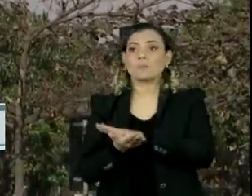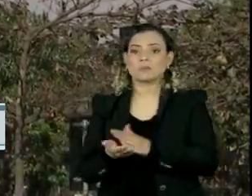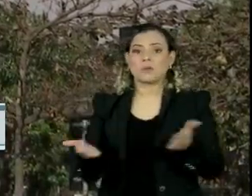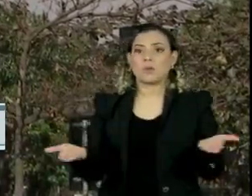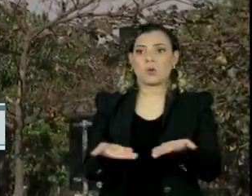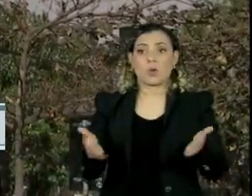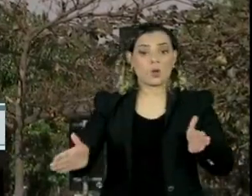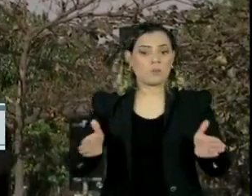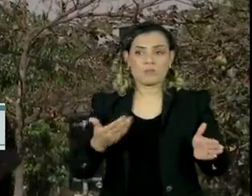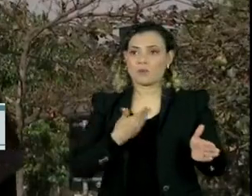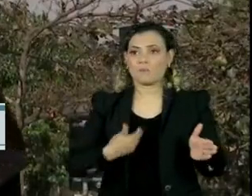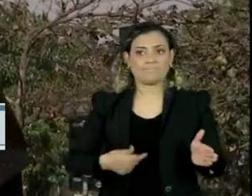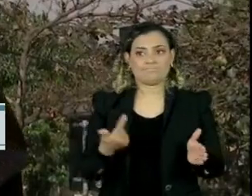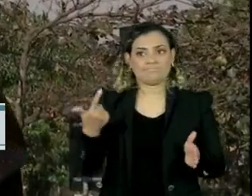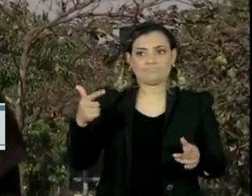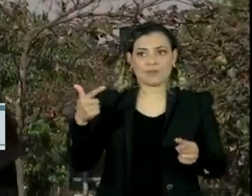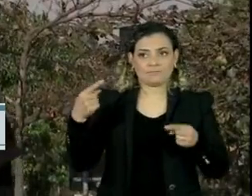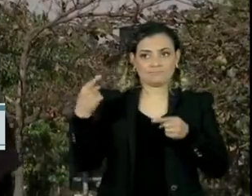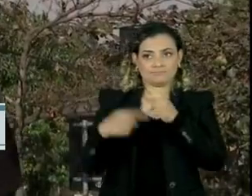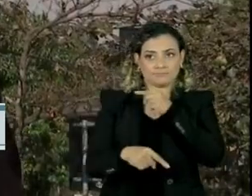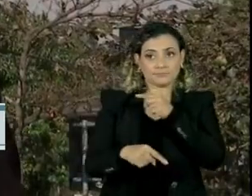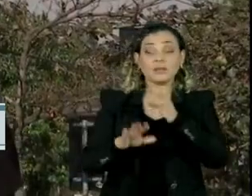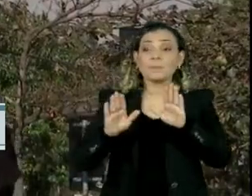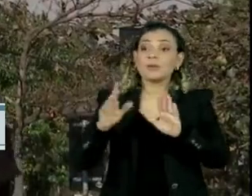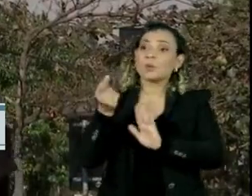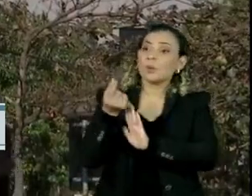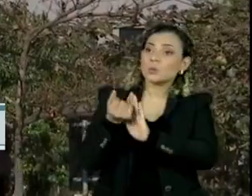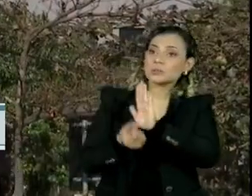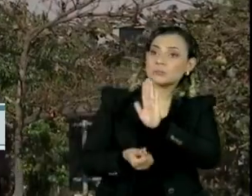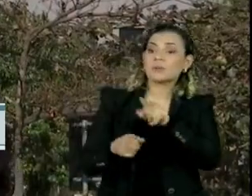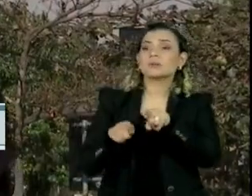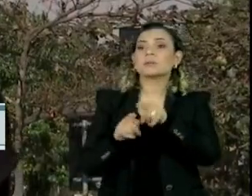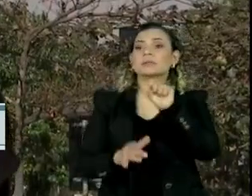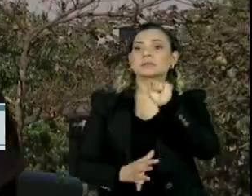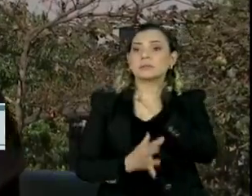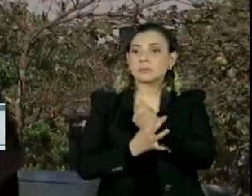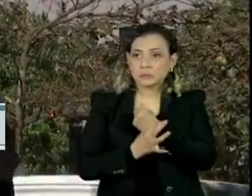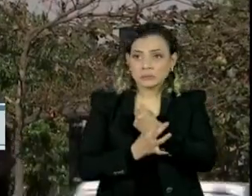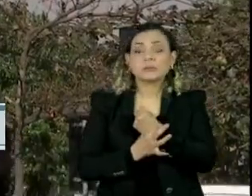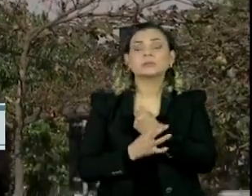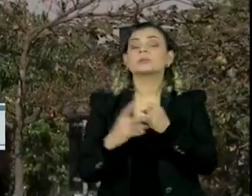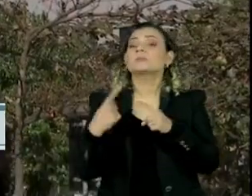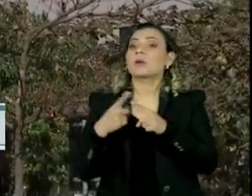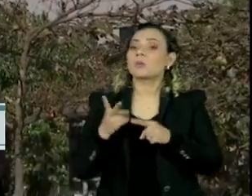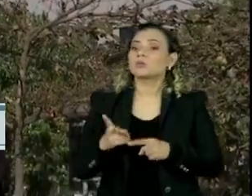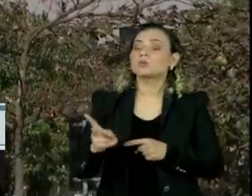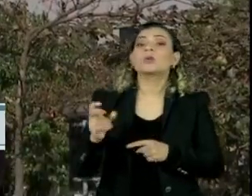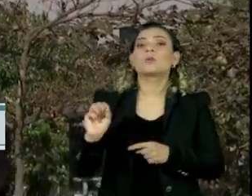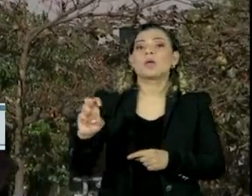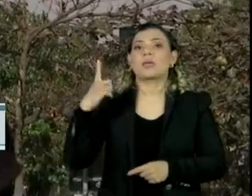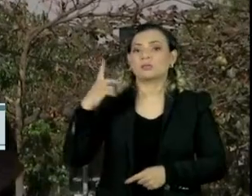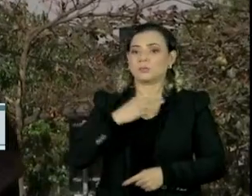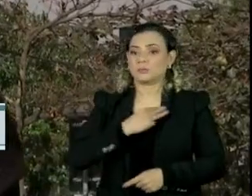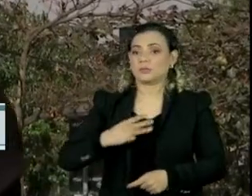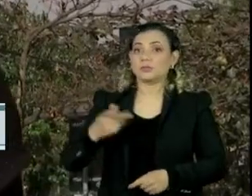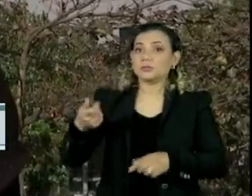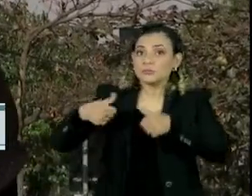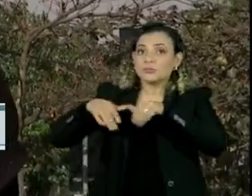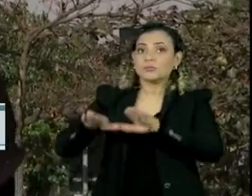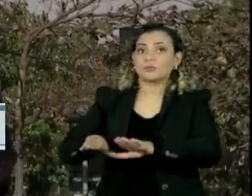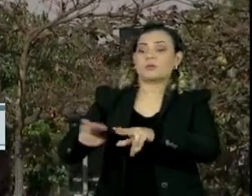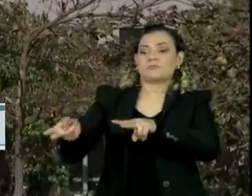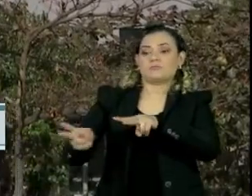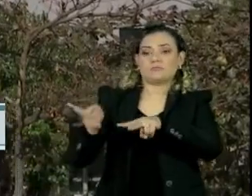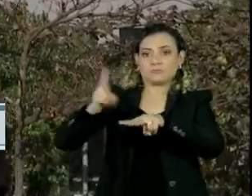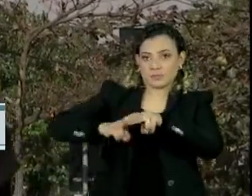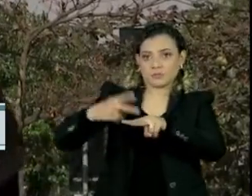governo. A Polícia Federal legou questões de orçamento e de segurança para manter o ex-ministro aqui em São Paulo. Ele foi preso